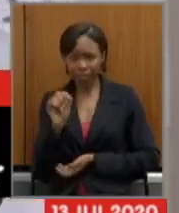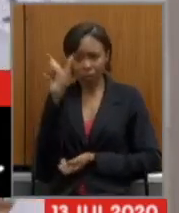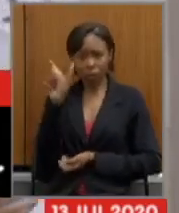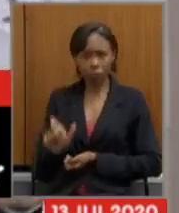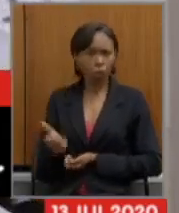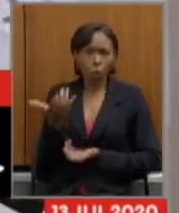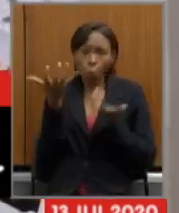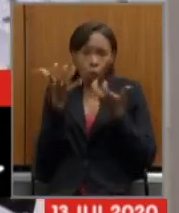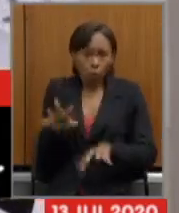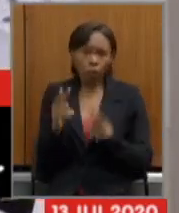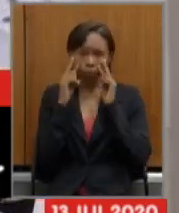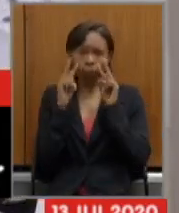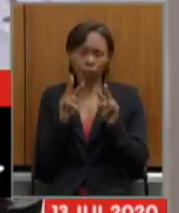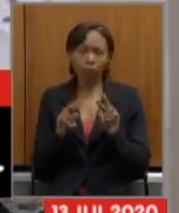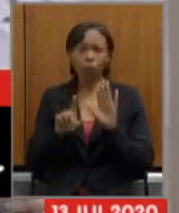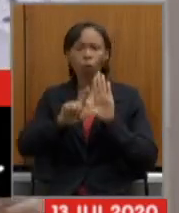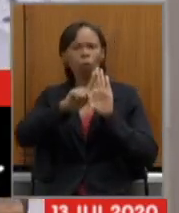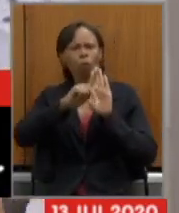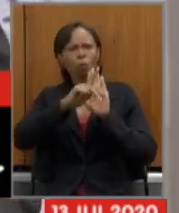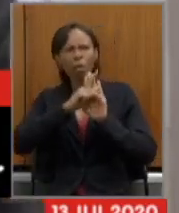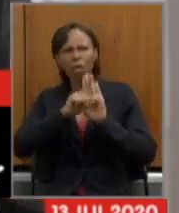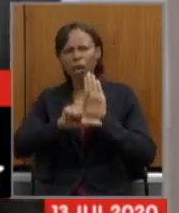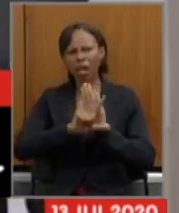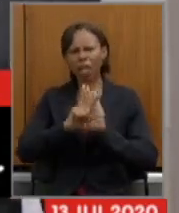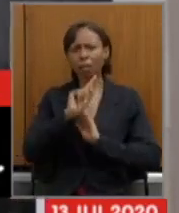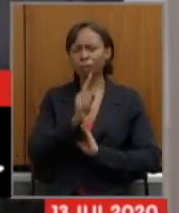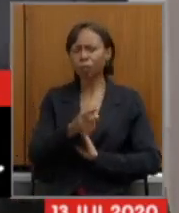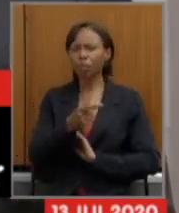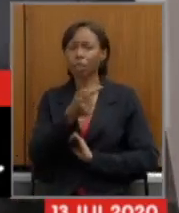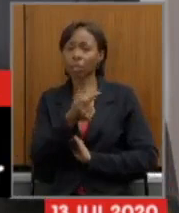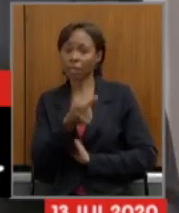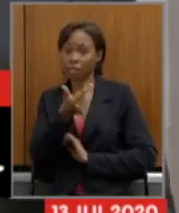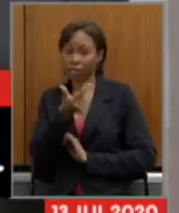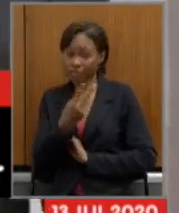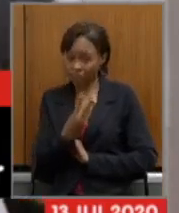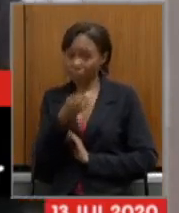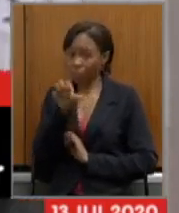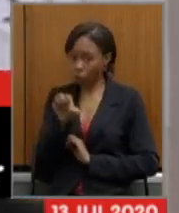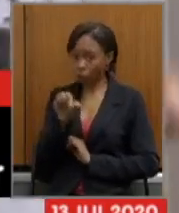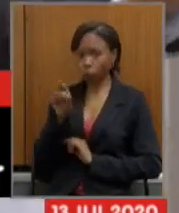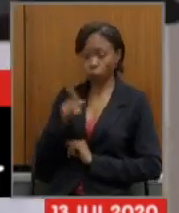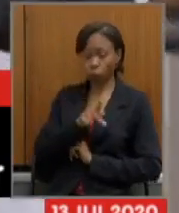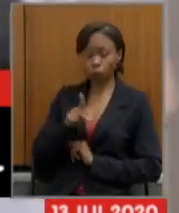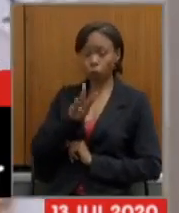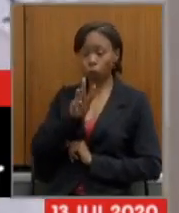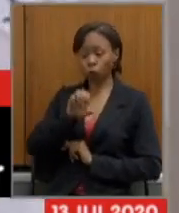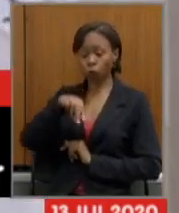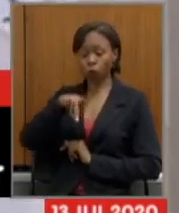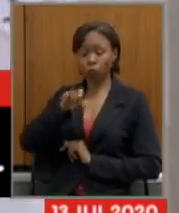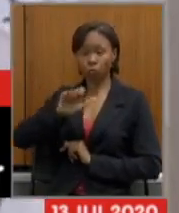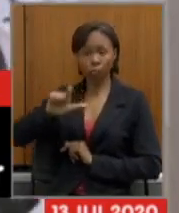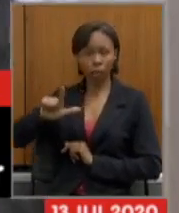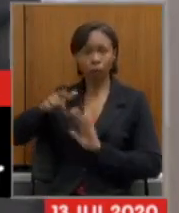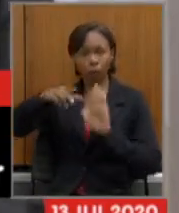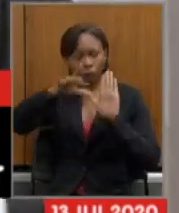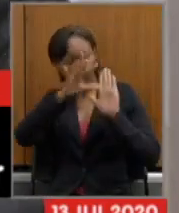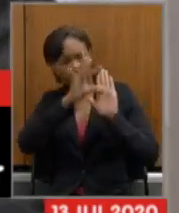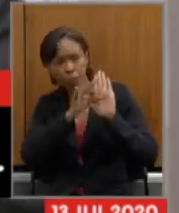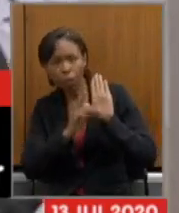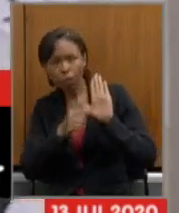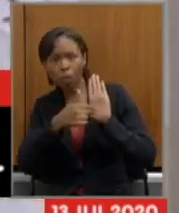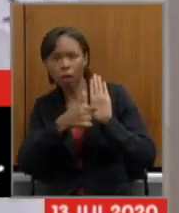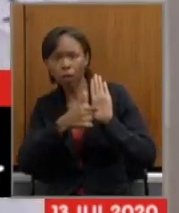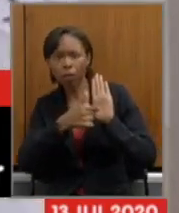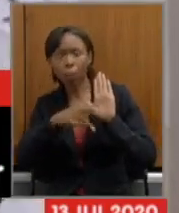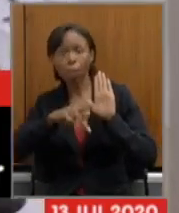o PL 1739 do professor Wendel Mesquita está na pauta da pauta chamada pauta